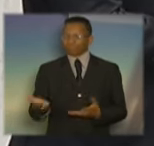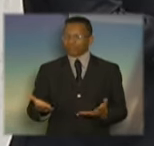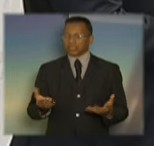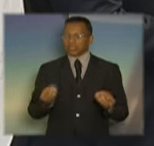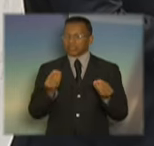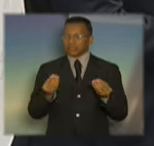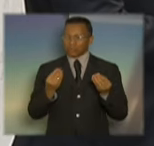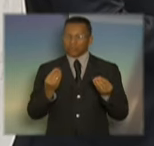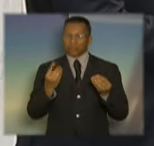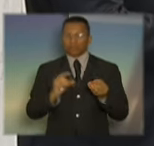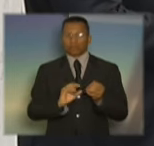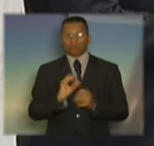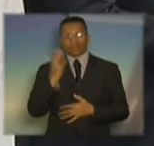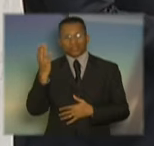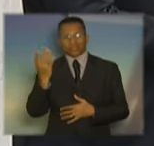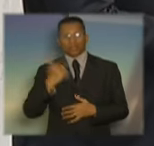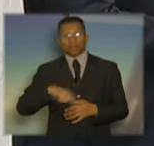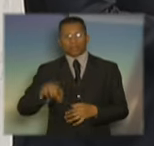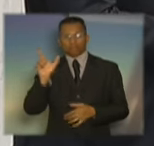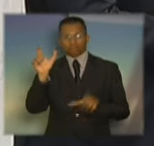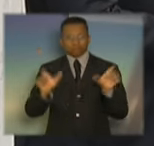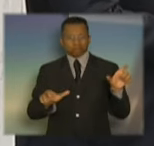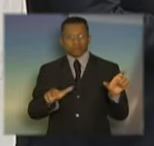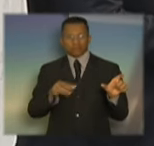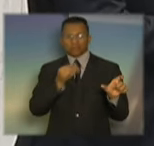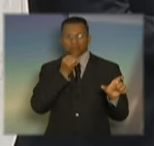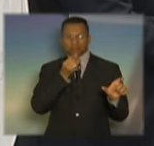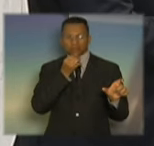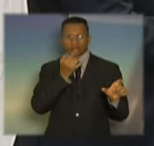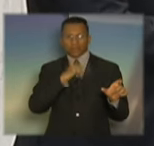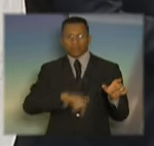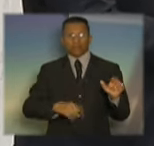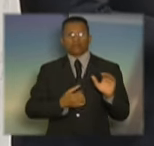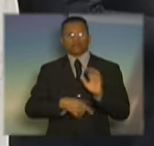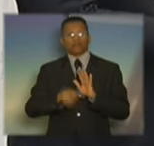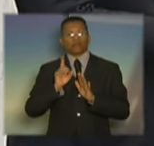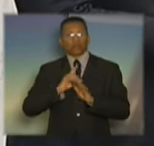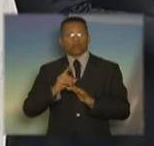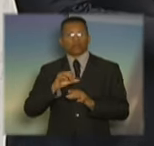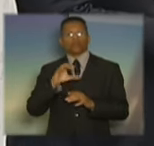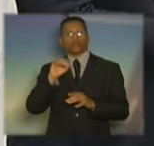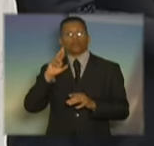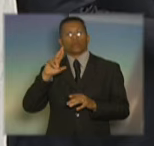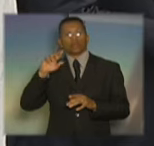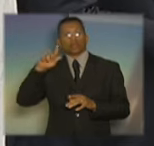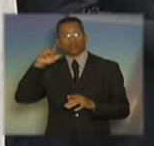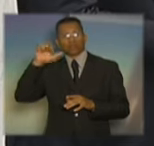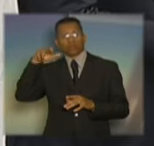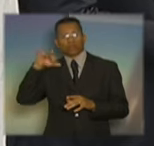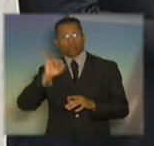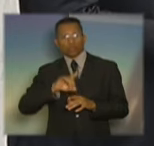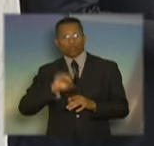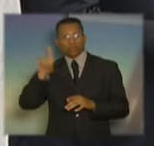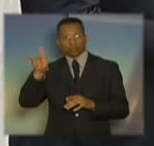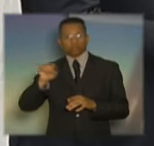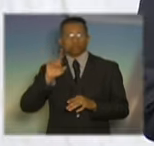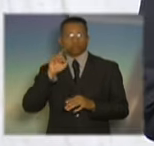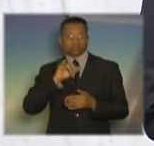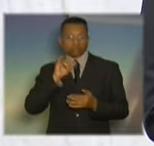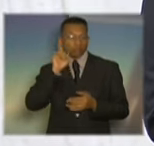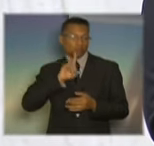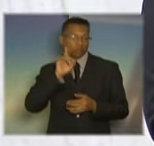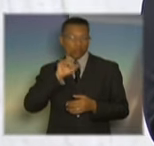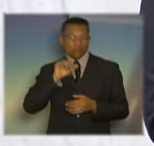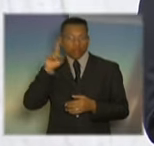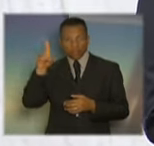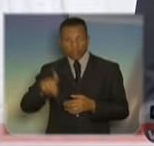houve, que sirva de exemplo para todo mundo, o que houve lá em Orlando, nos Estados Unidos, onde um indivíduo levado por